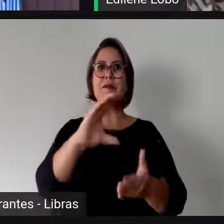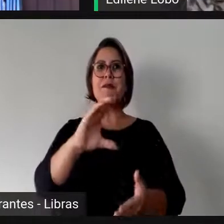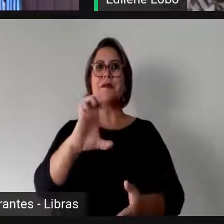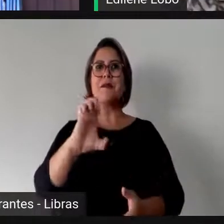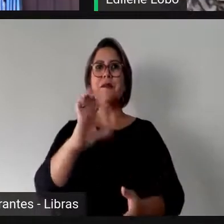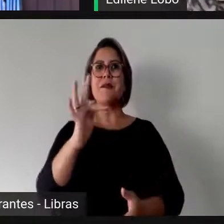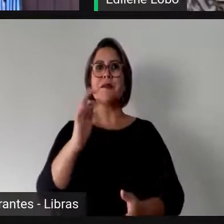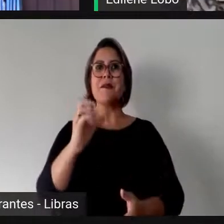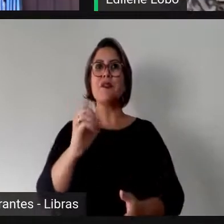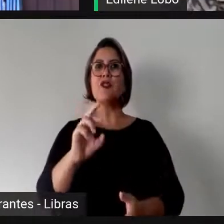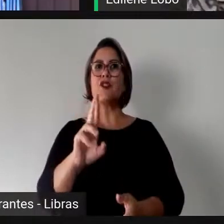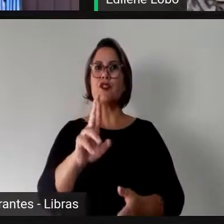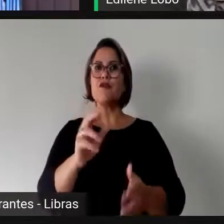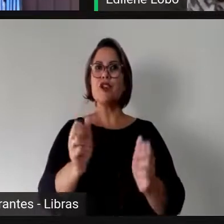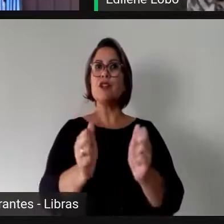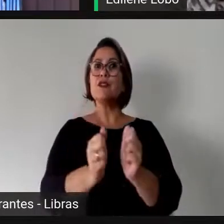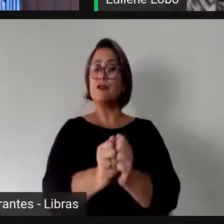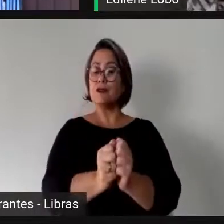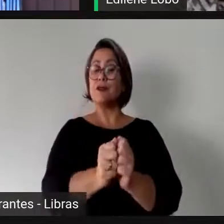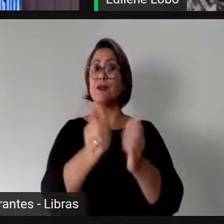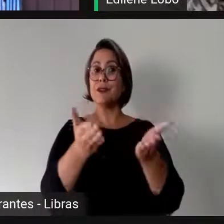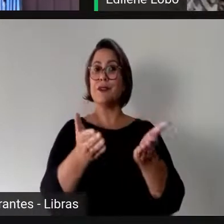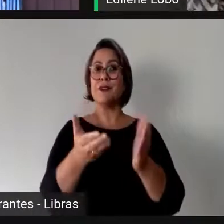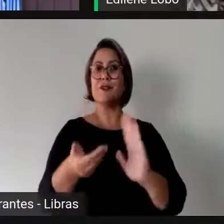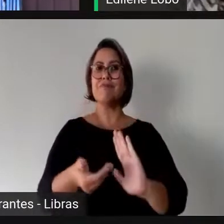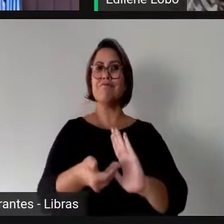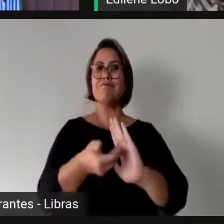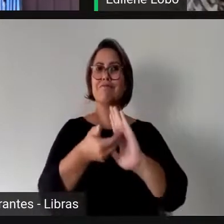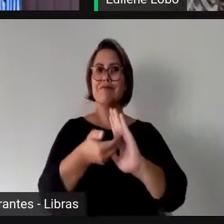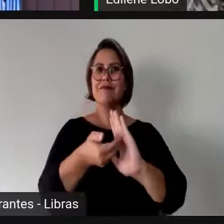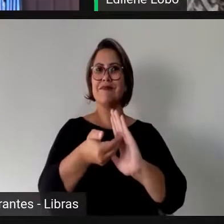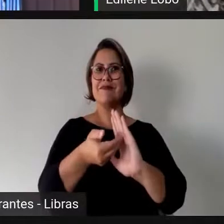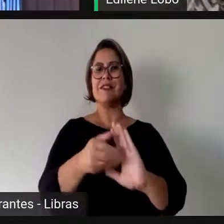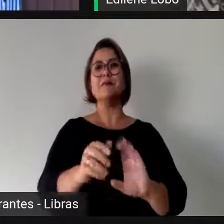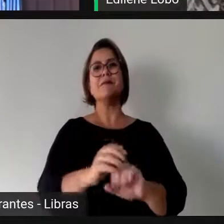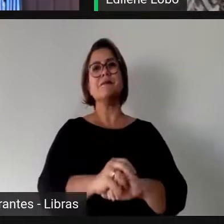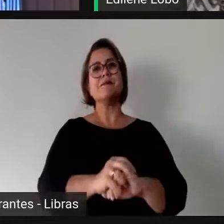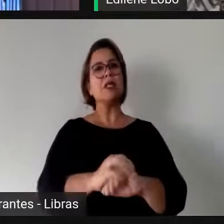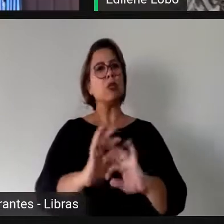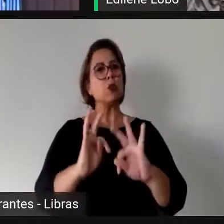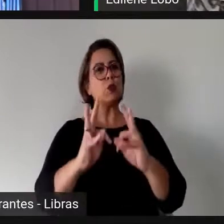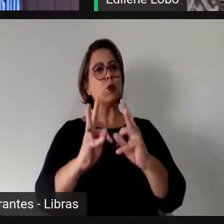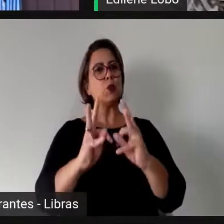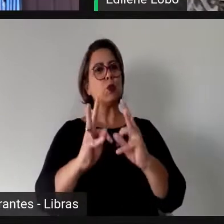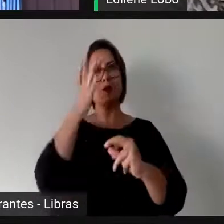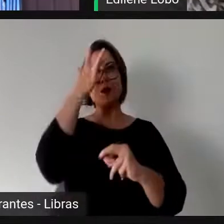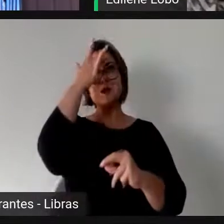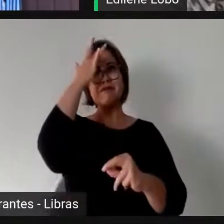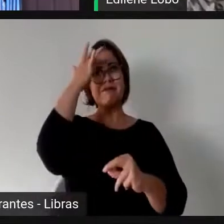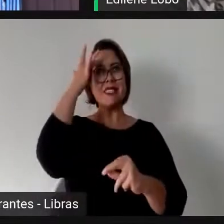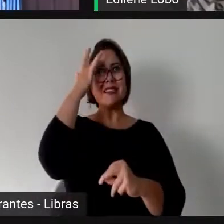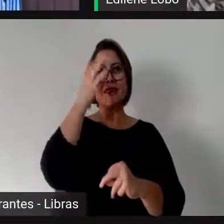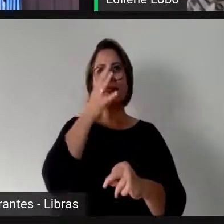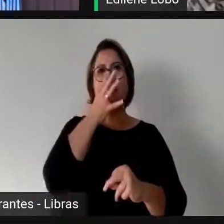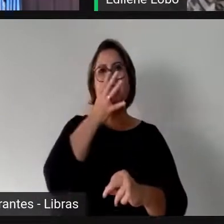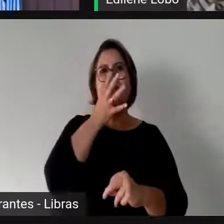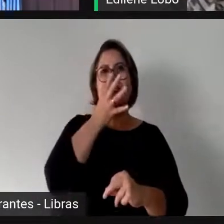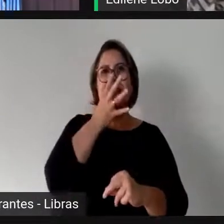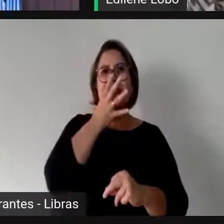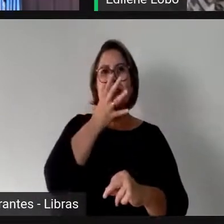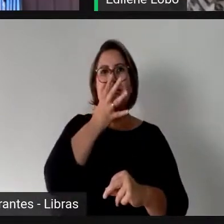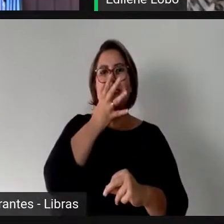ela a Câmara dos Deputados, e na pessoa de todos e todas que nos acompanham, eu